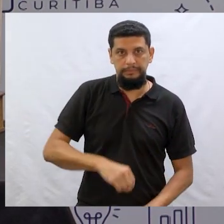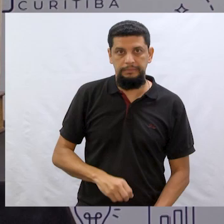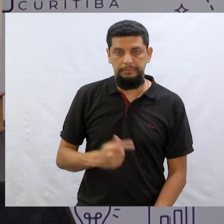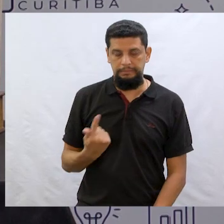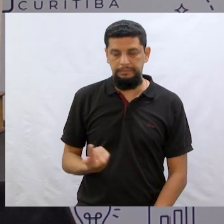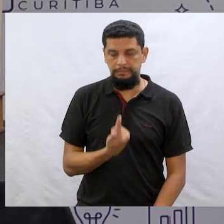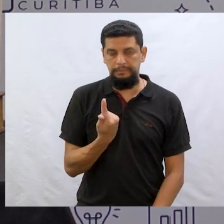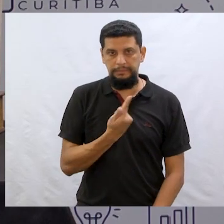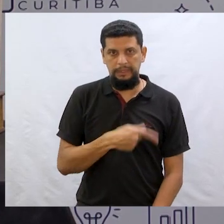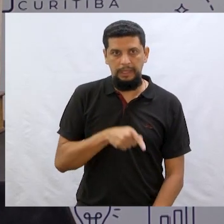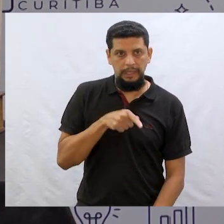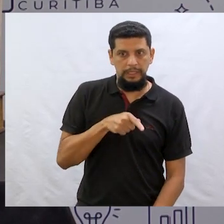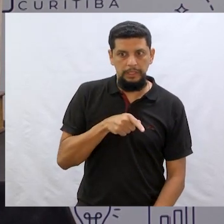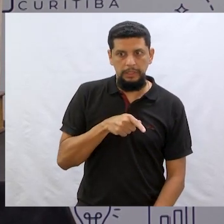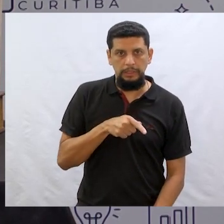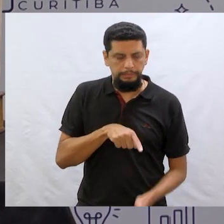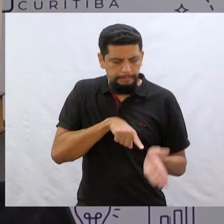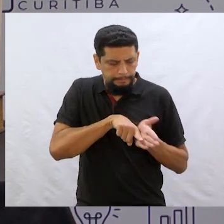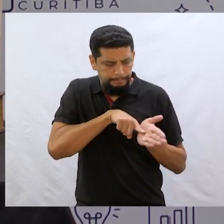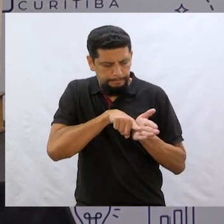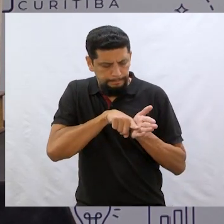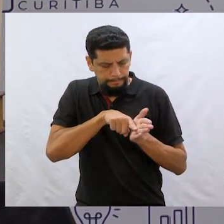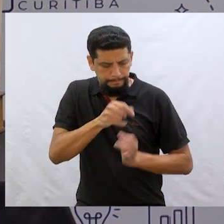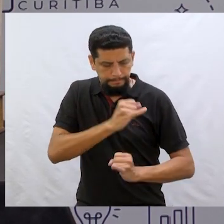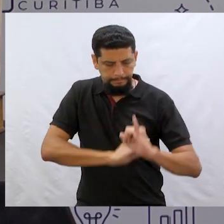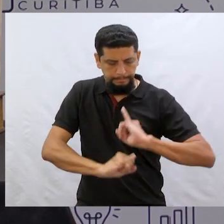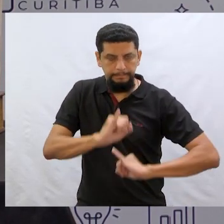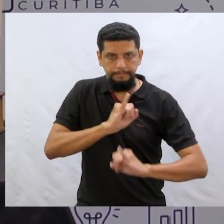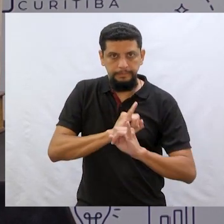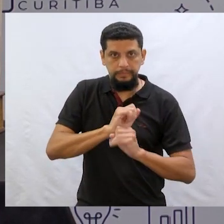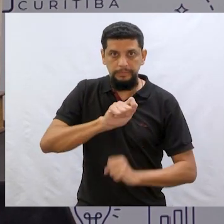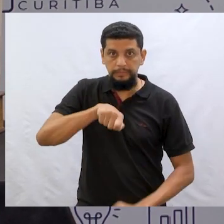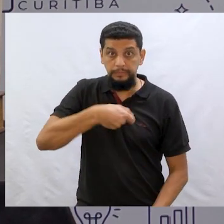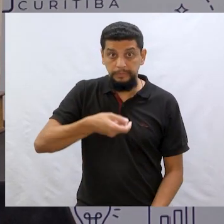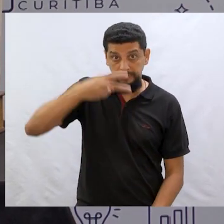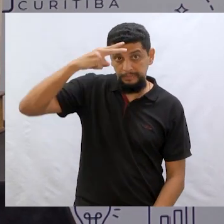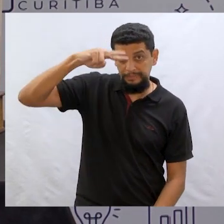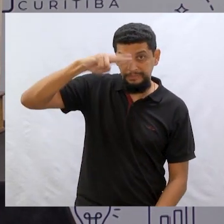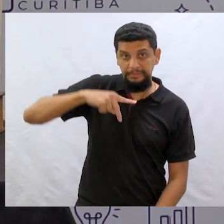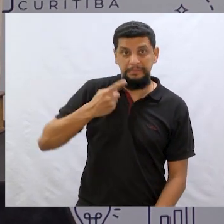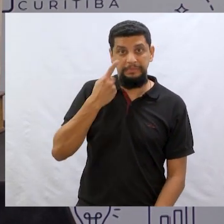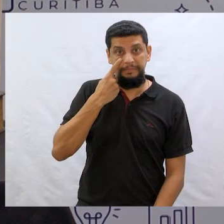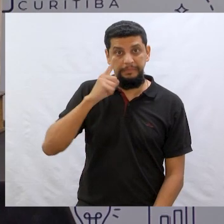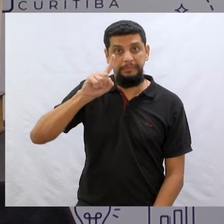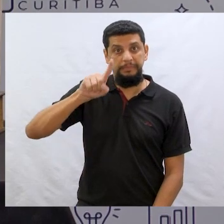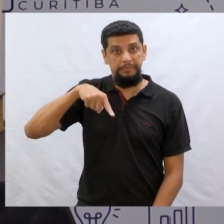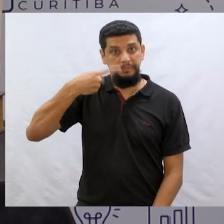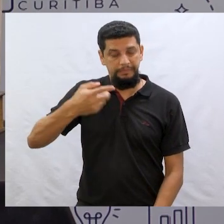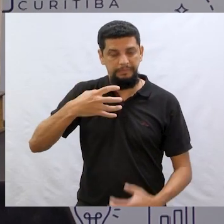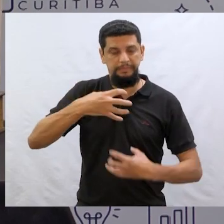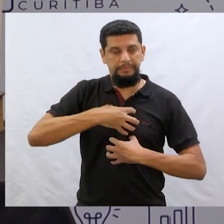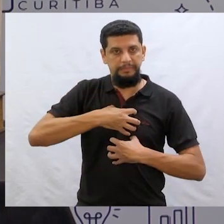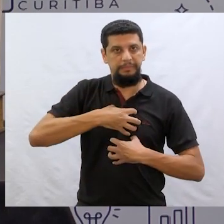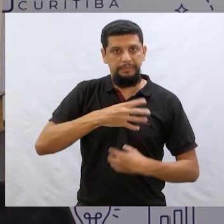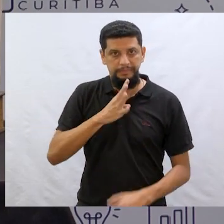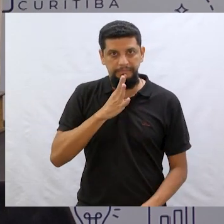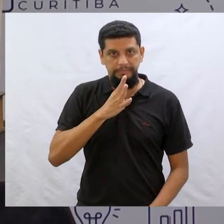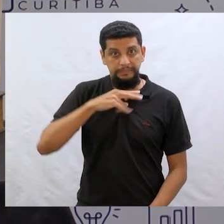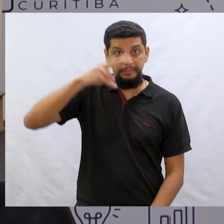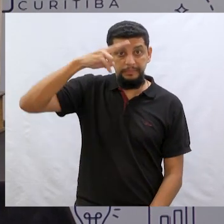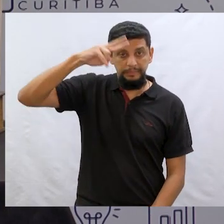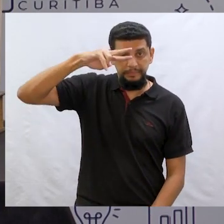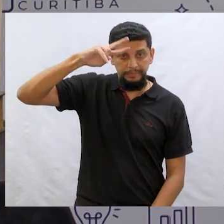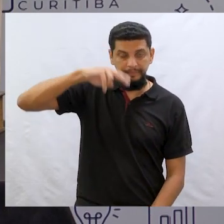Aqui eu fiquei sabendo que ela chegou até a pesquisar na internet um pouco mais sobre essa história. Olha, é outra forma também da gente conhecer